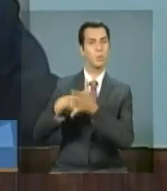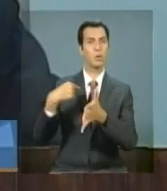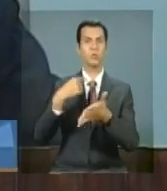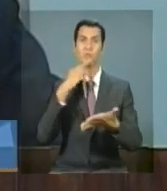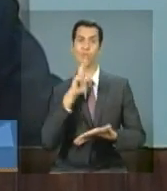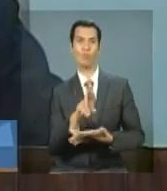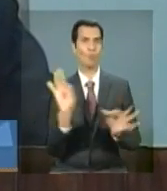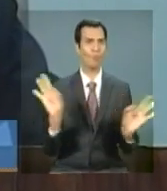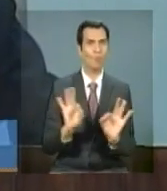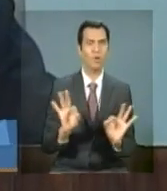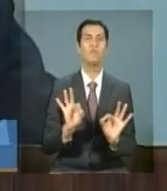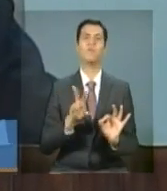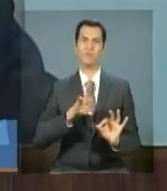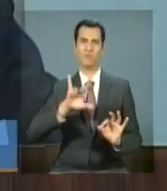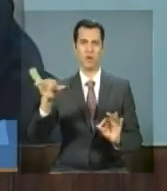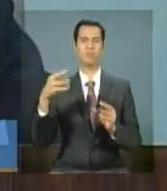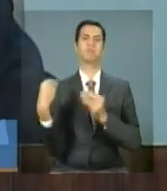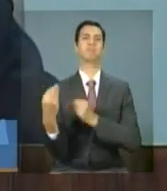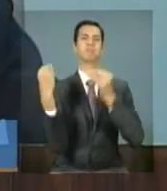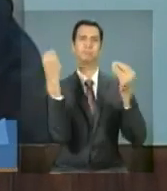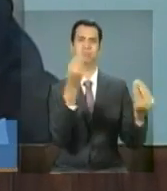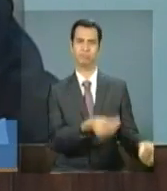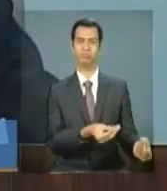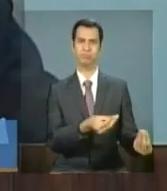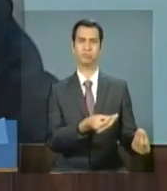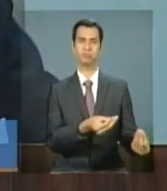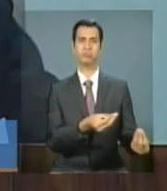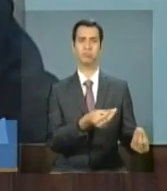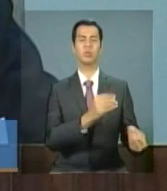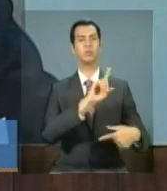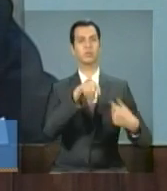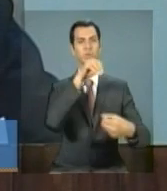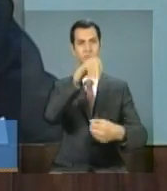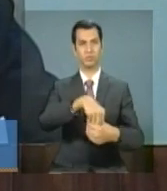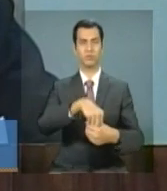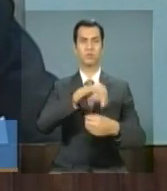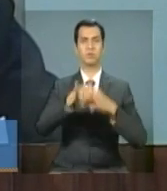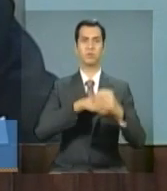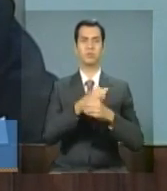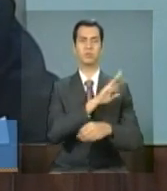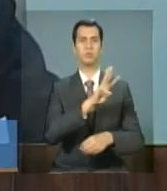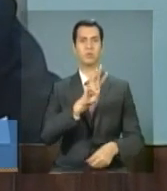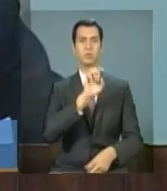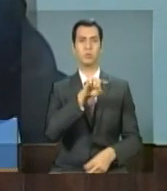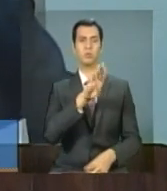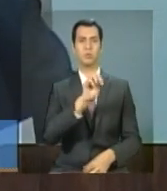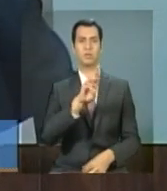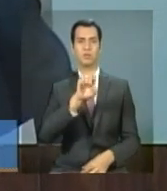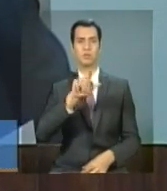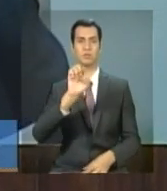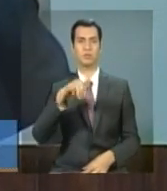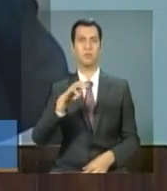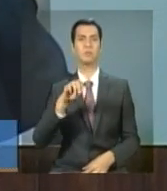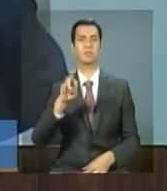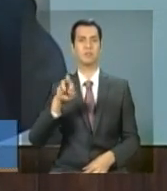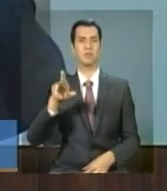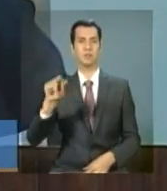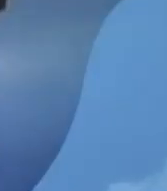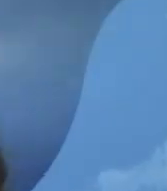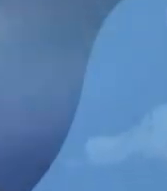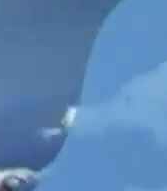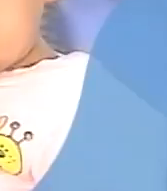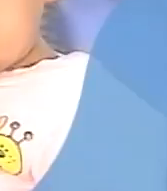disponibilizadas, serão respondidas e estarão disponibilizadas no site www.brasilsemmiséria.gov